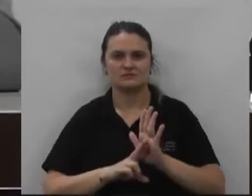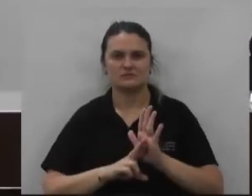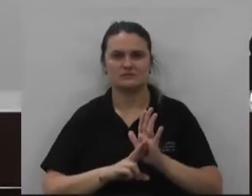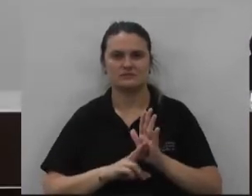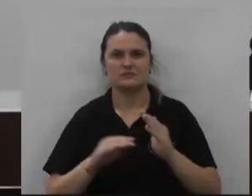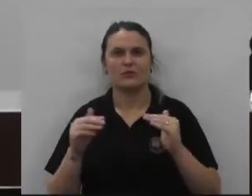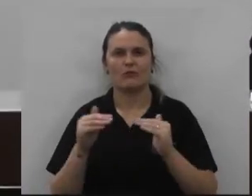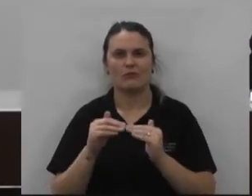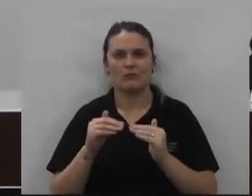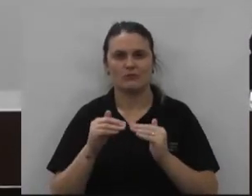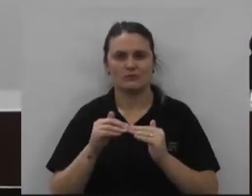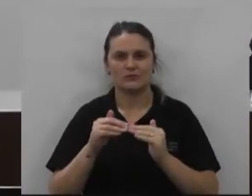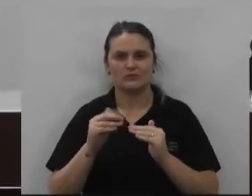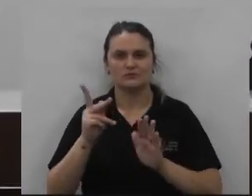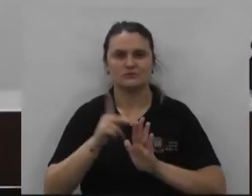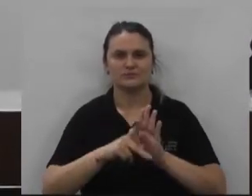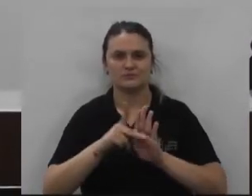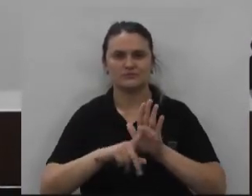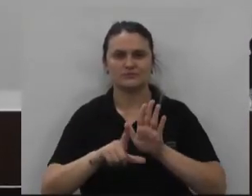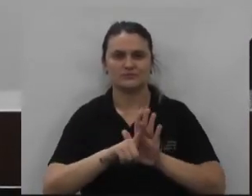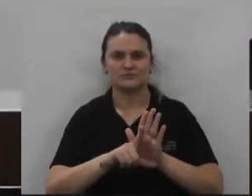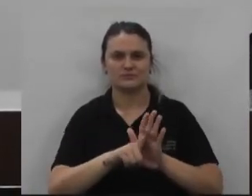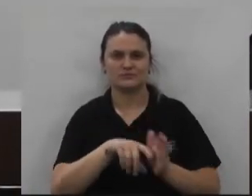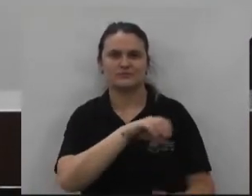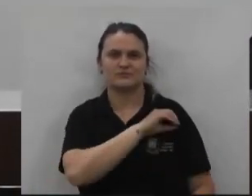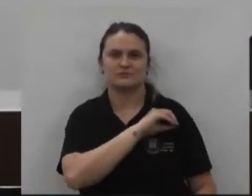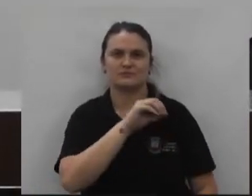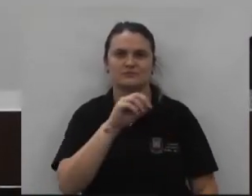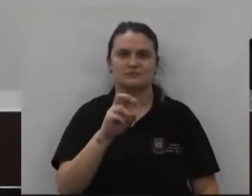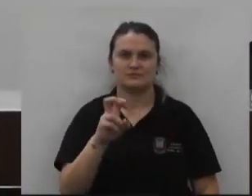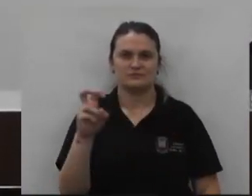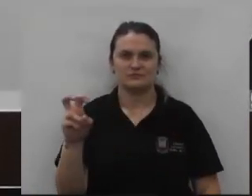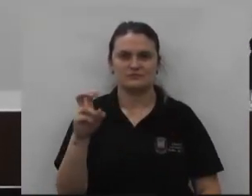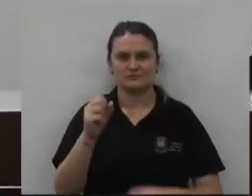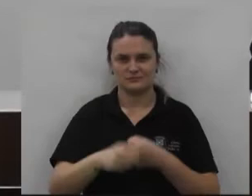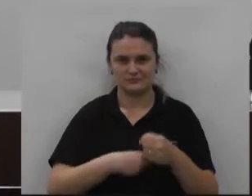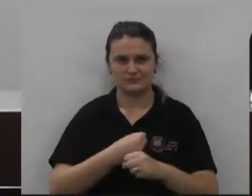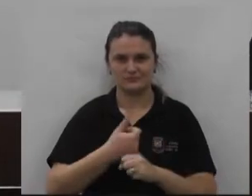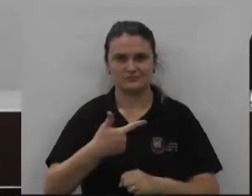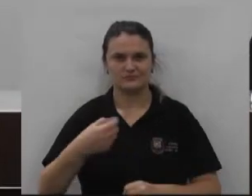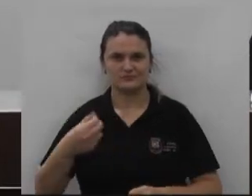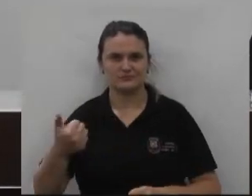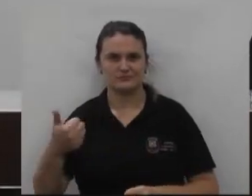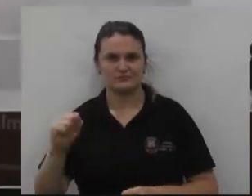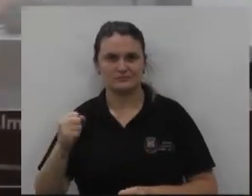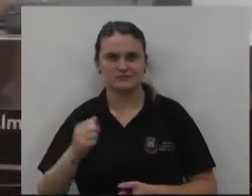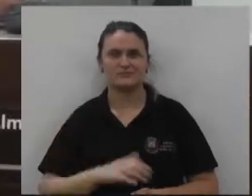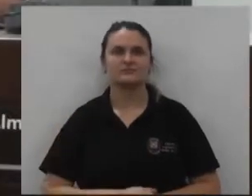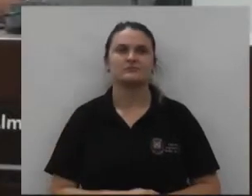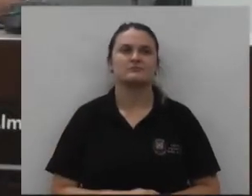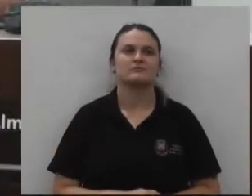que é favorável ao projeto de lei ordinária número 55 de 2018